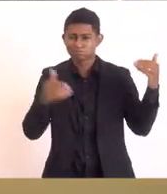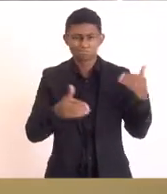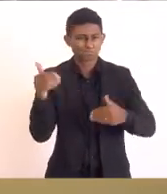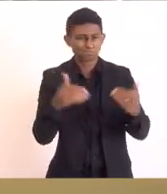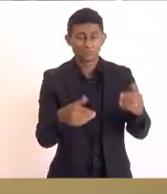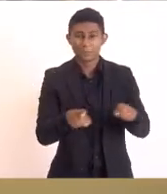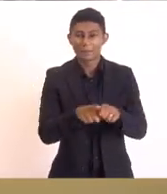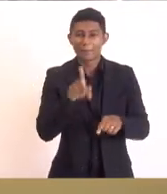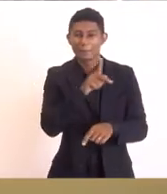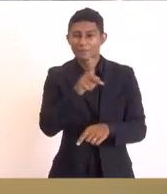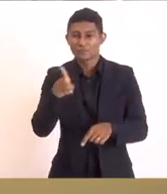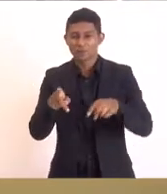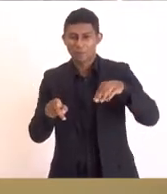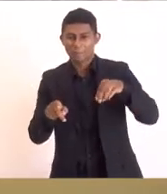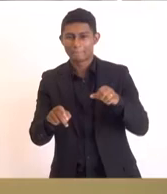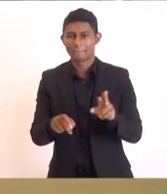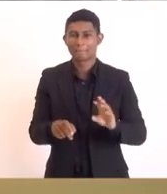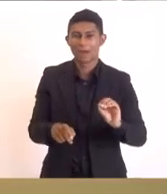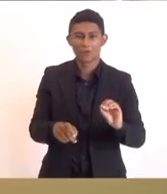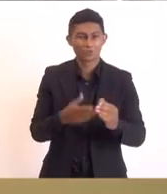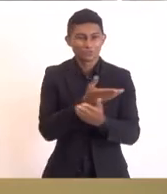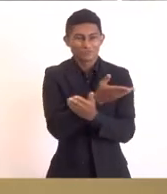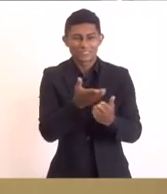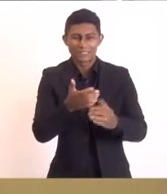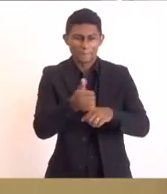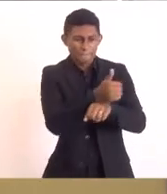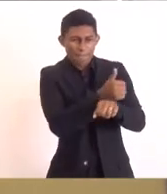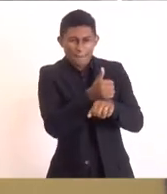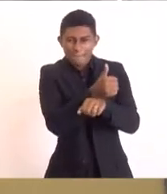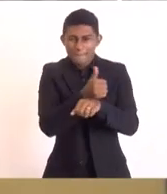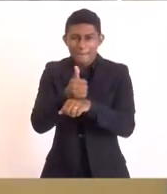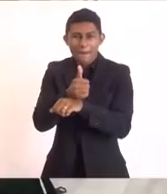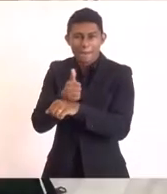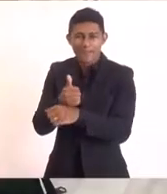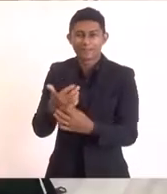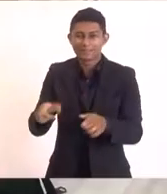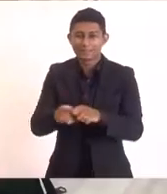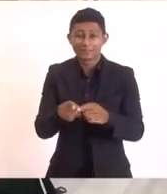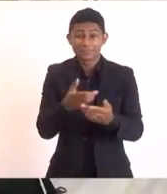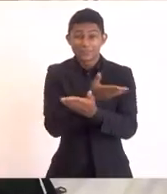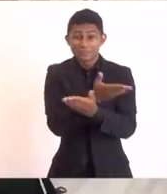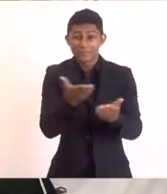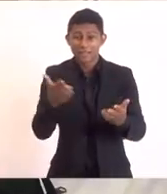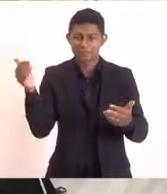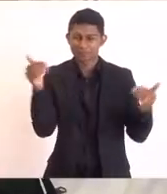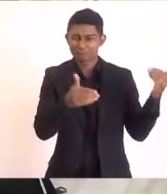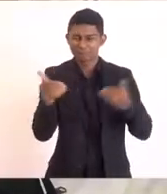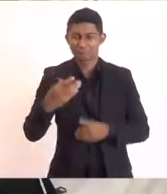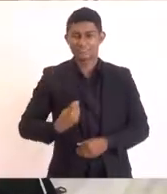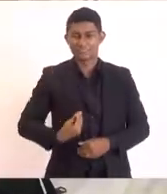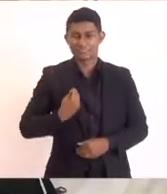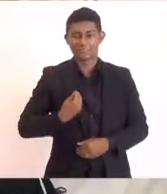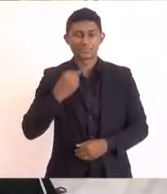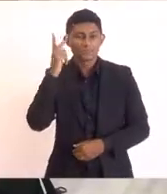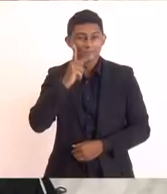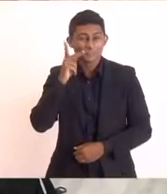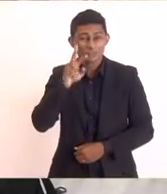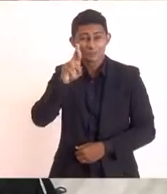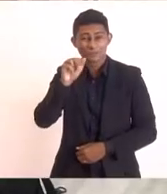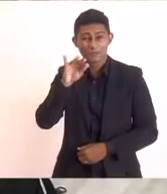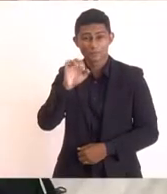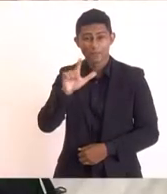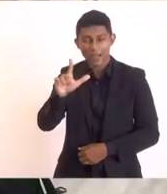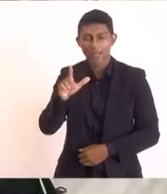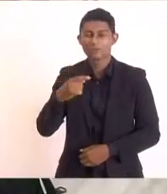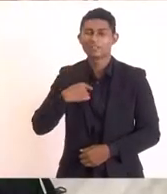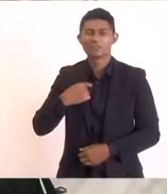Mauro Osório cumprimentar todos os técnicos aqui e todos vocês que estão presentes meu vereador Rafael Aguiar